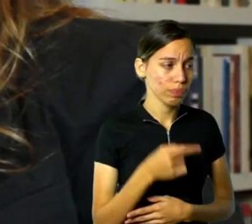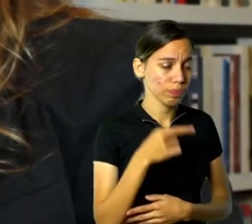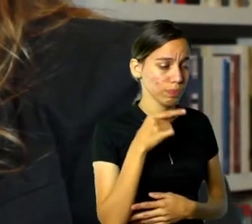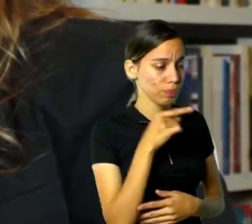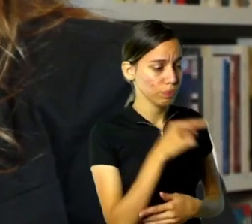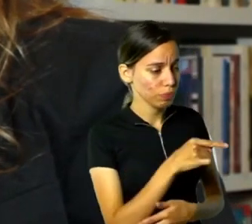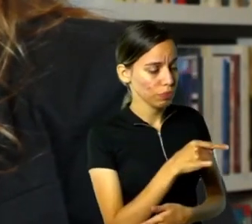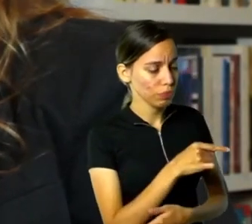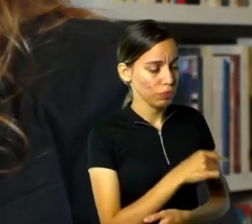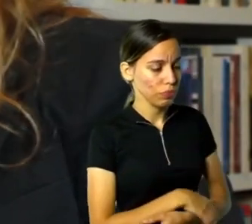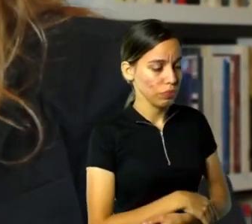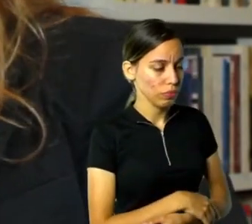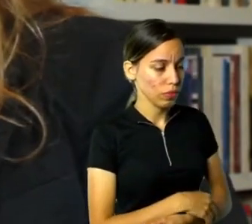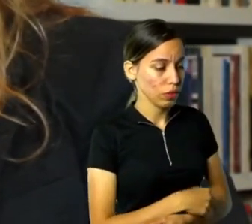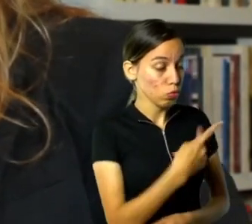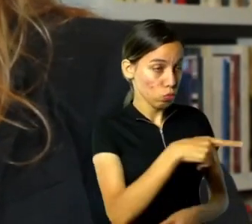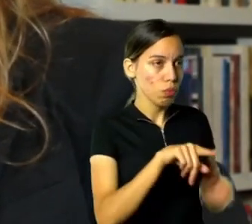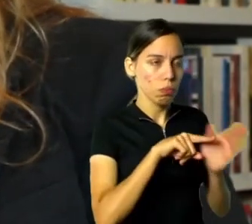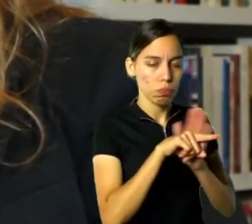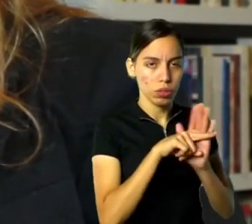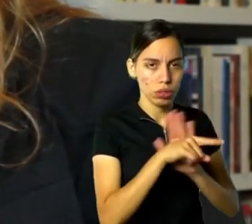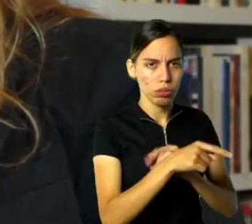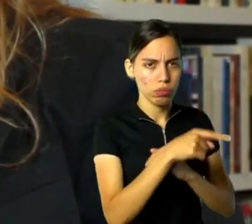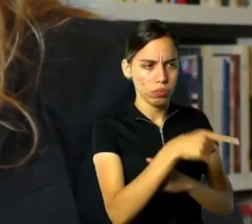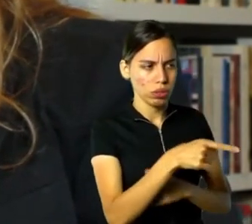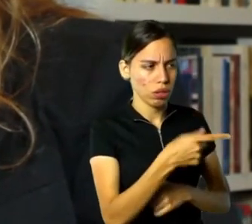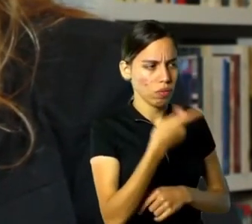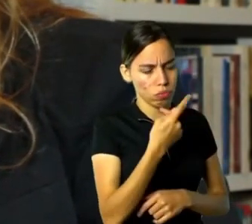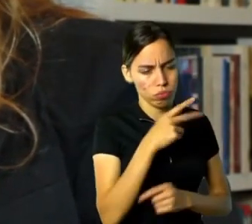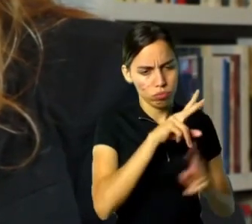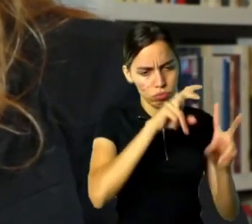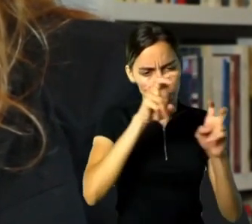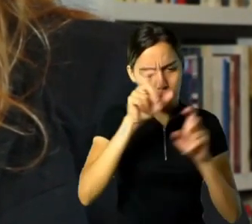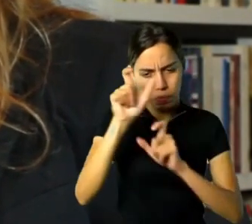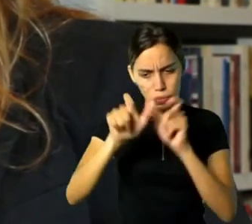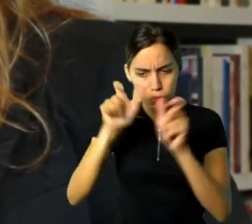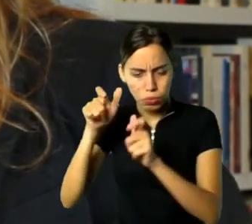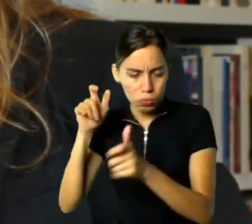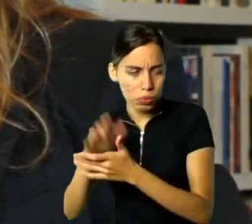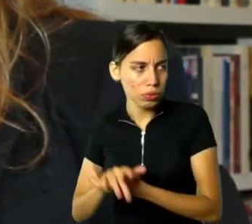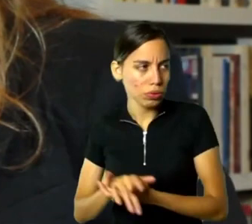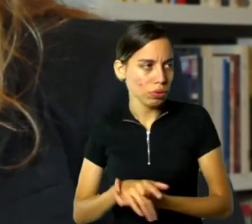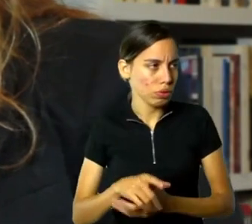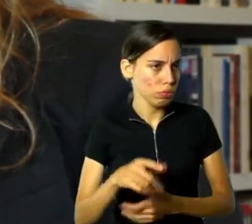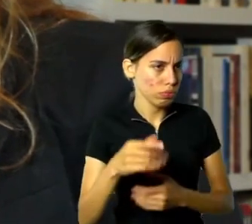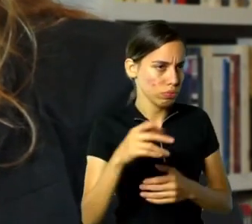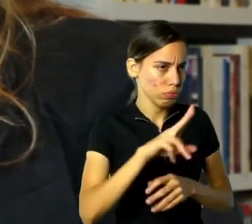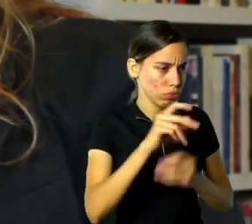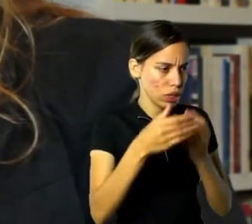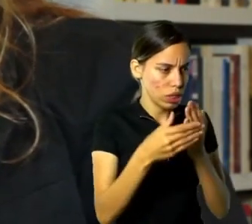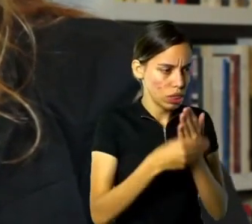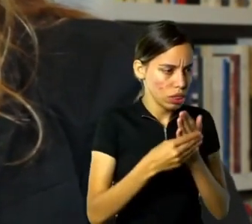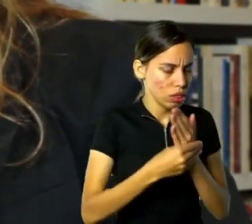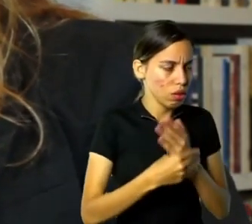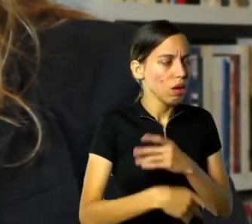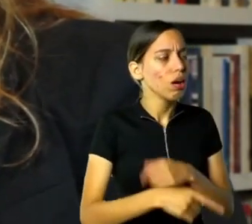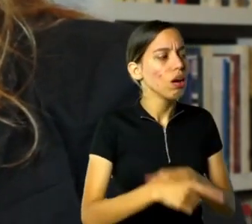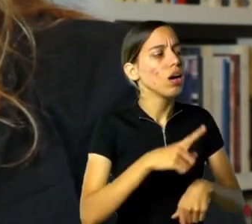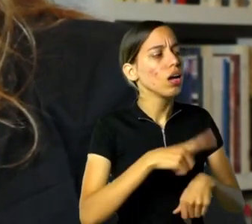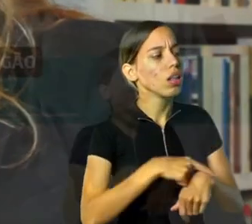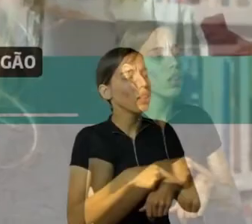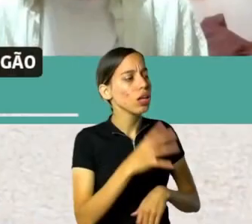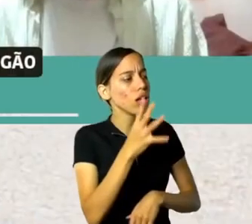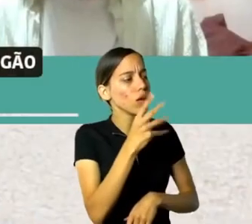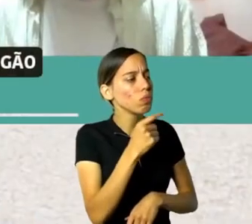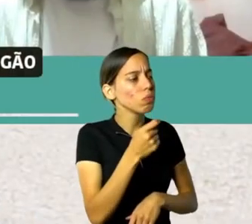nessa pesquisa, eu vi que você citou várias pessoas lá no início do livro, quanto tempo que durou a produção? Três